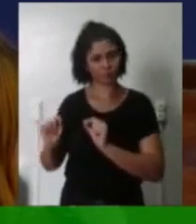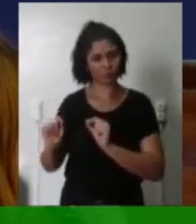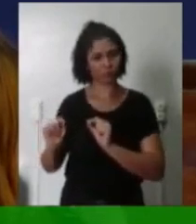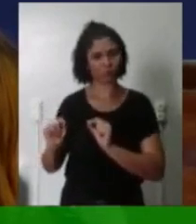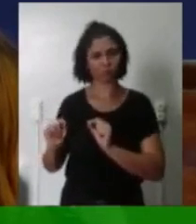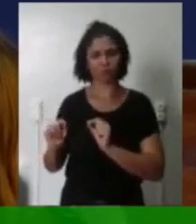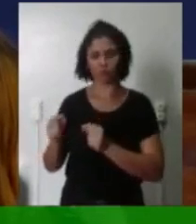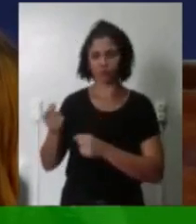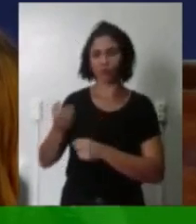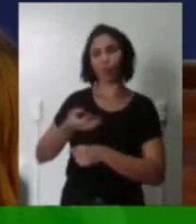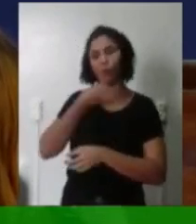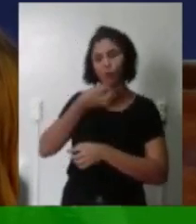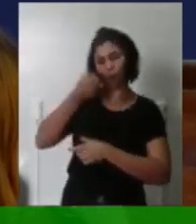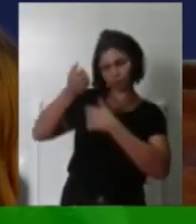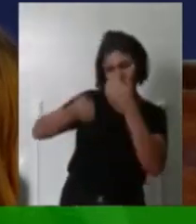convencido